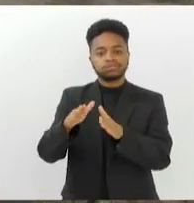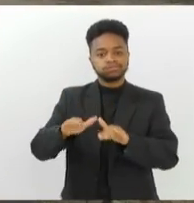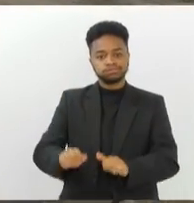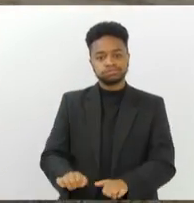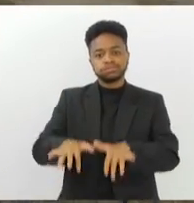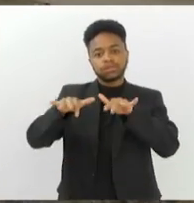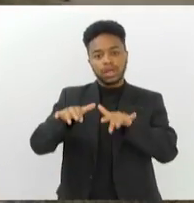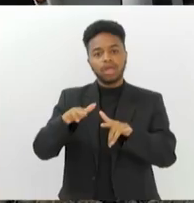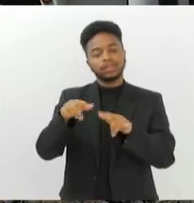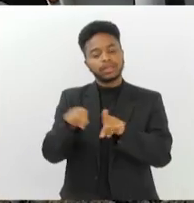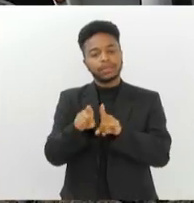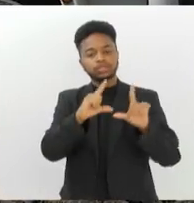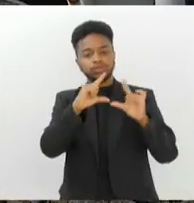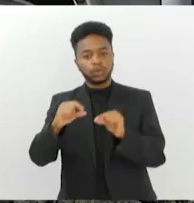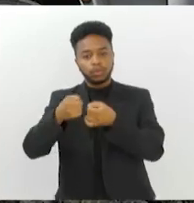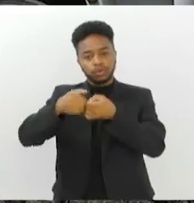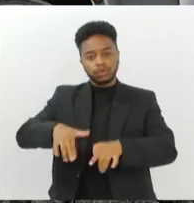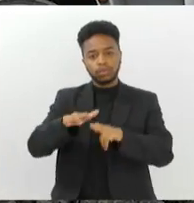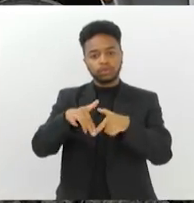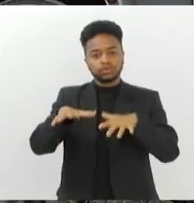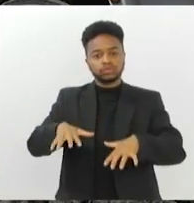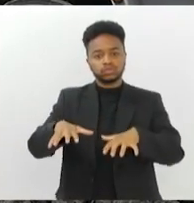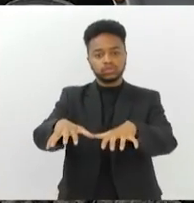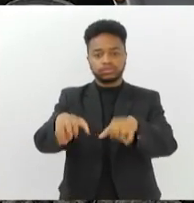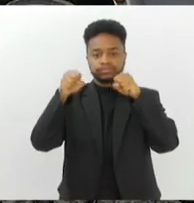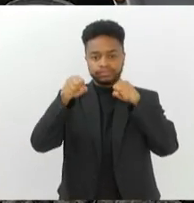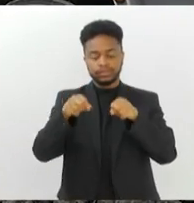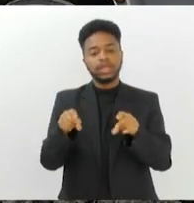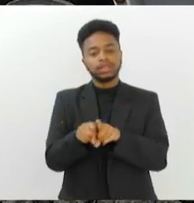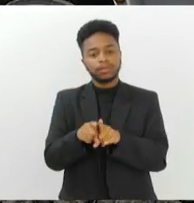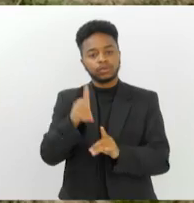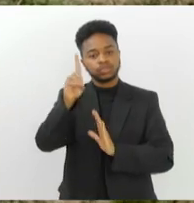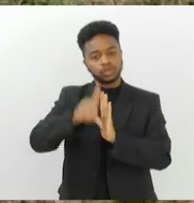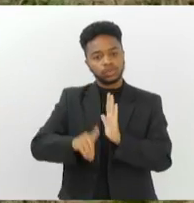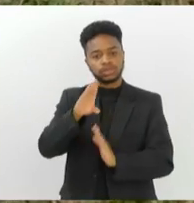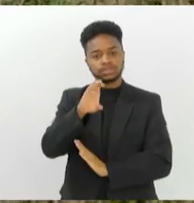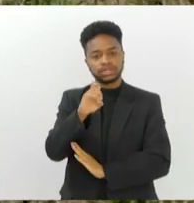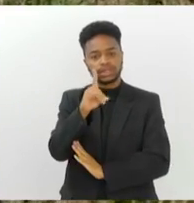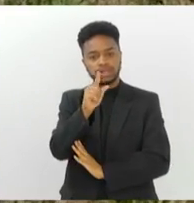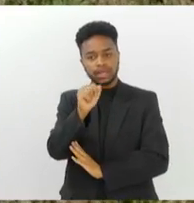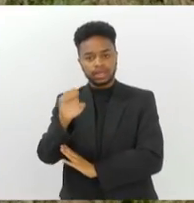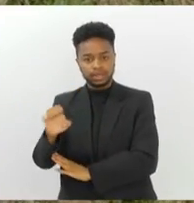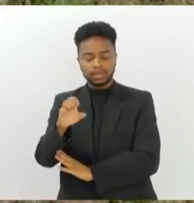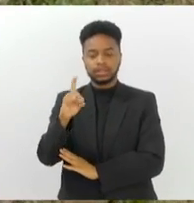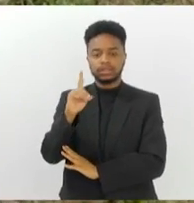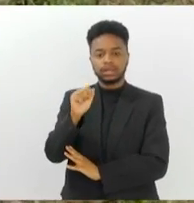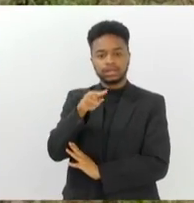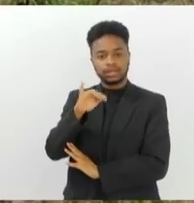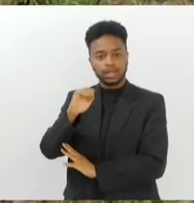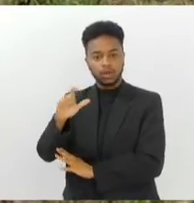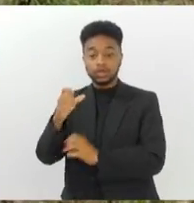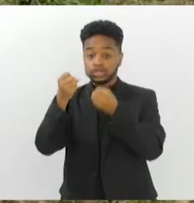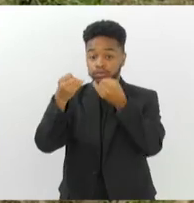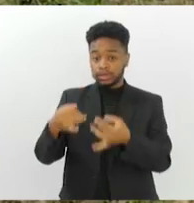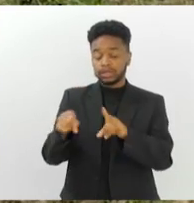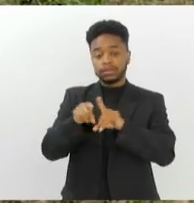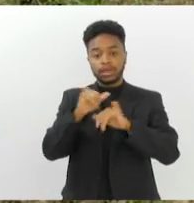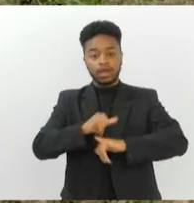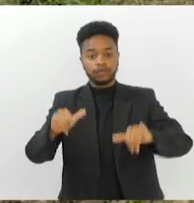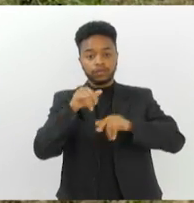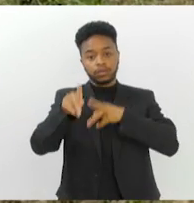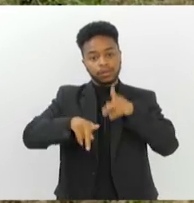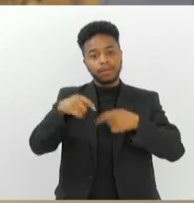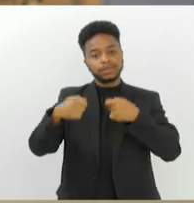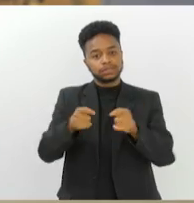efeitos da estiagem. O diretor de saneamento e grande operação da CEDAI, Daniel Okumura, explica e alerta a população para